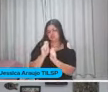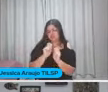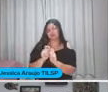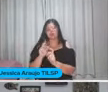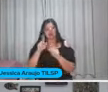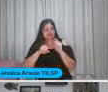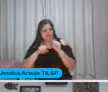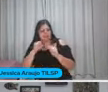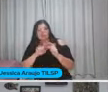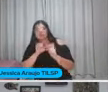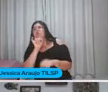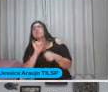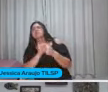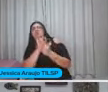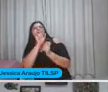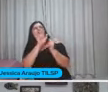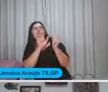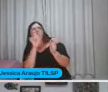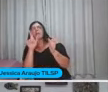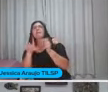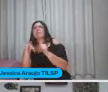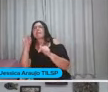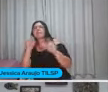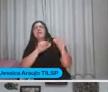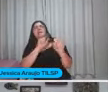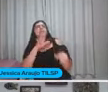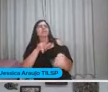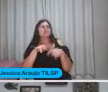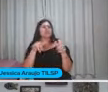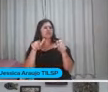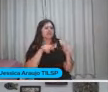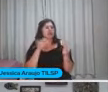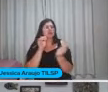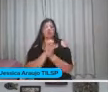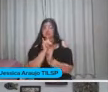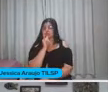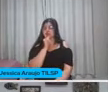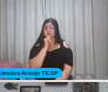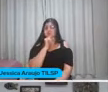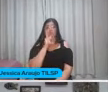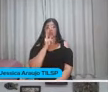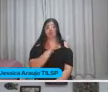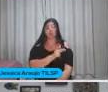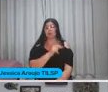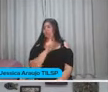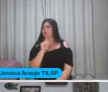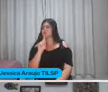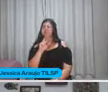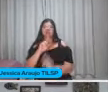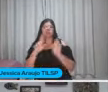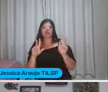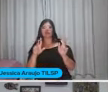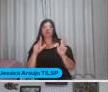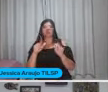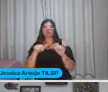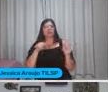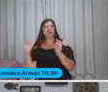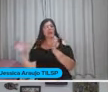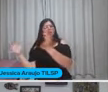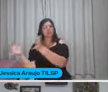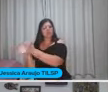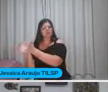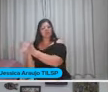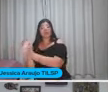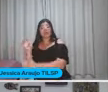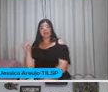Quem vai fazer isso Fazer aquilo E gente Trabalhar em grupo Por exemplo Não é a mesma coisa Que trabalhar em equipe Tem gente que sabe